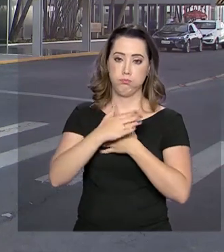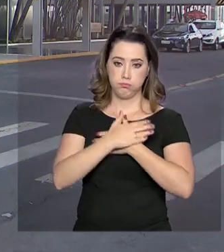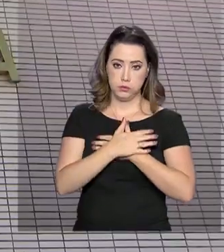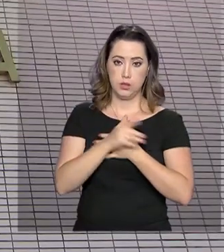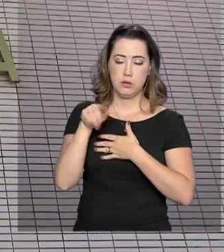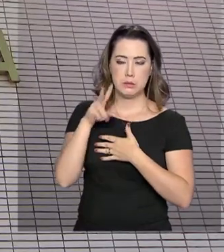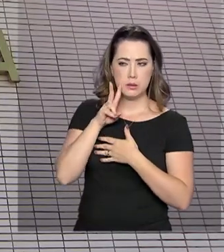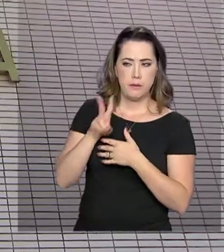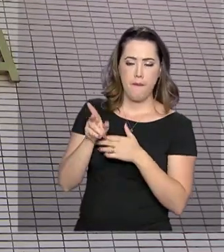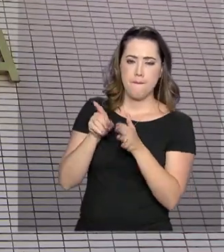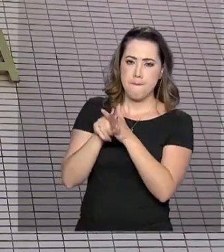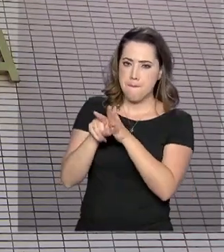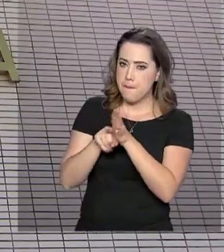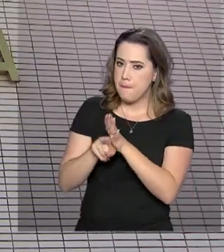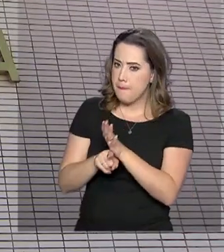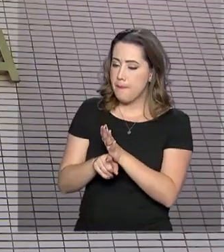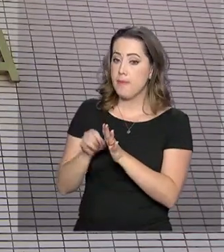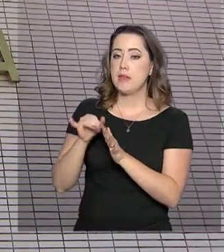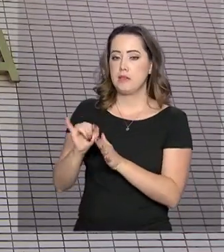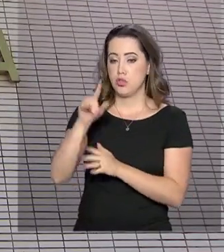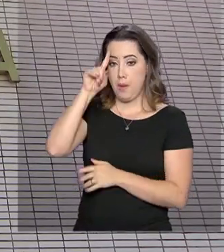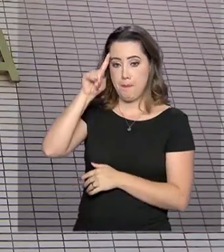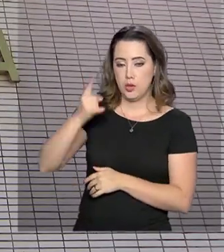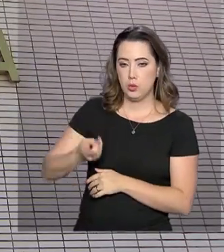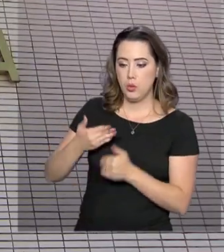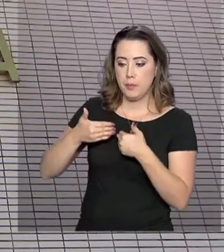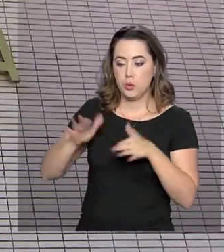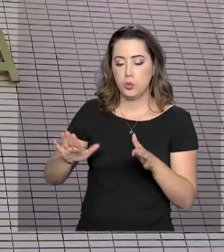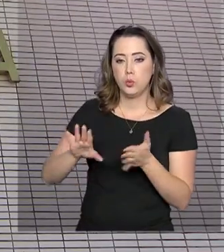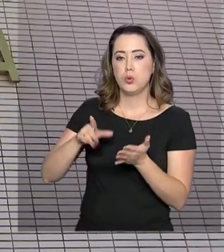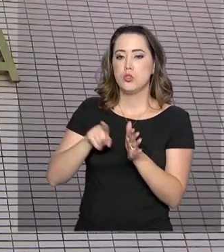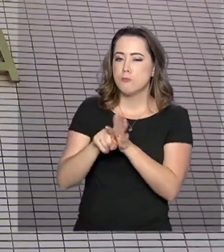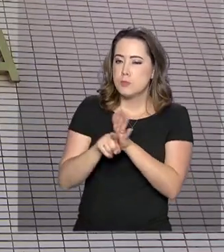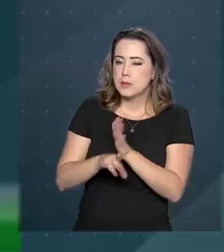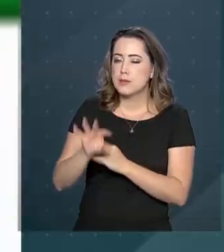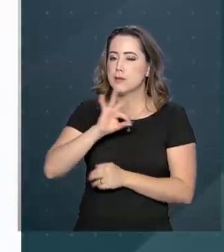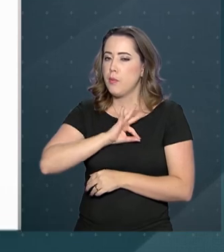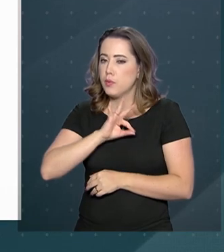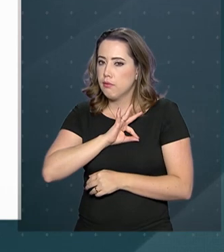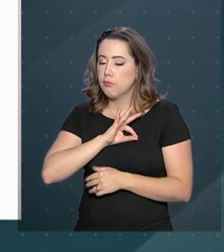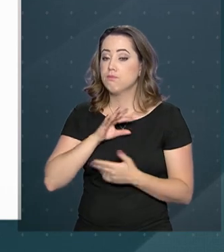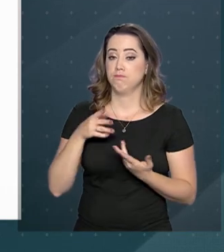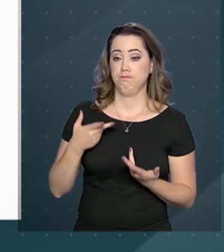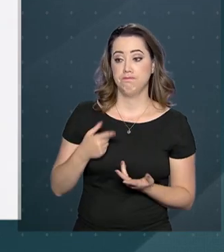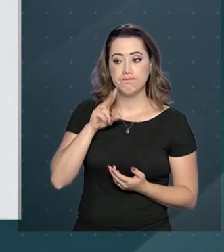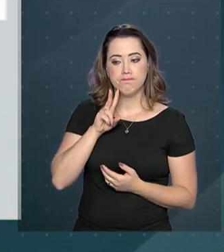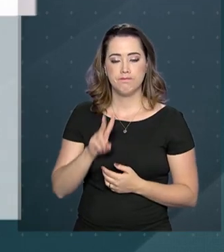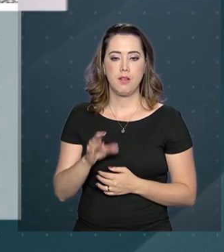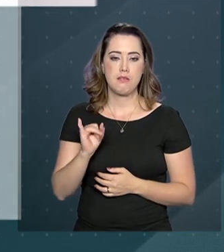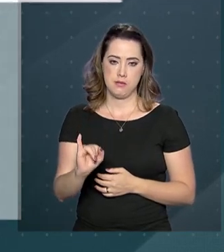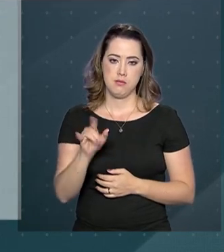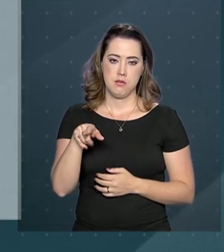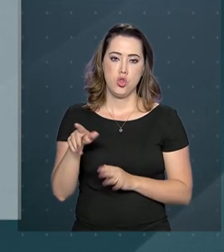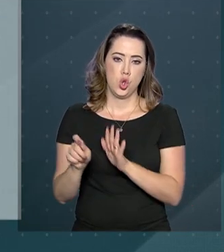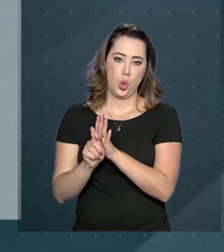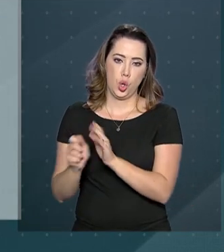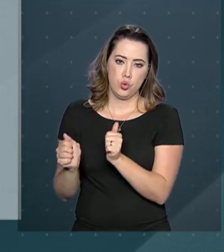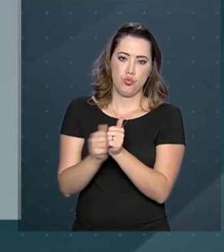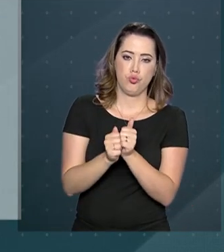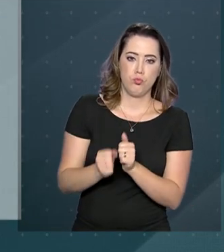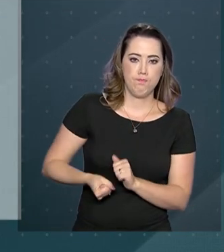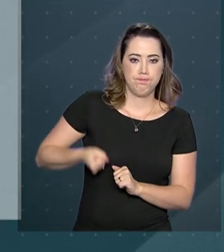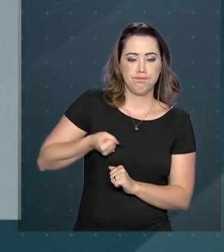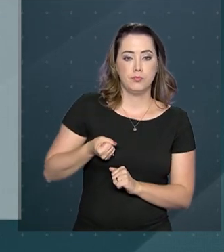apurada e que já foi determinada a abertura de um inquérito policial militar. Por meio de nota, o Ministério e o Comando da